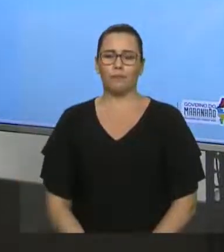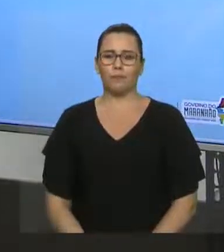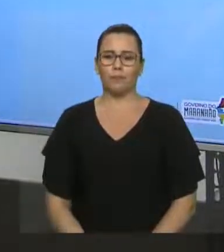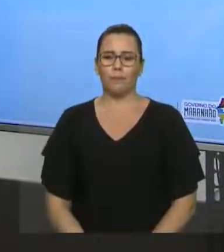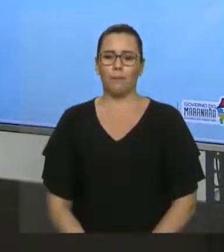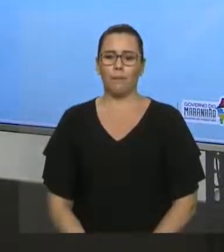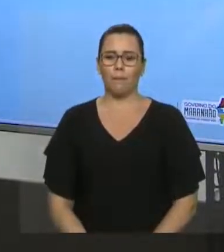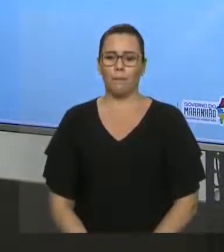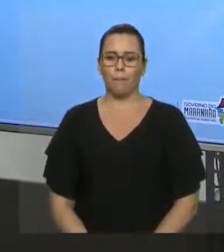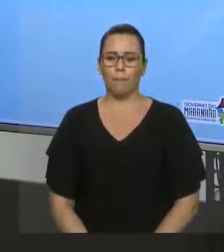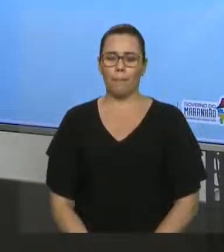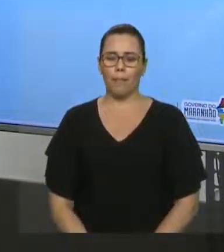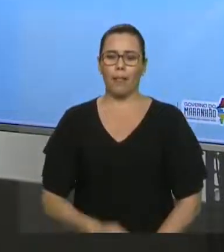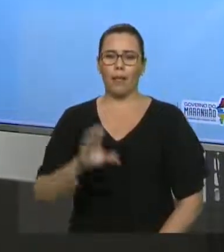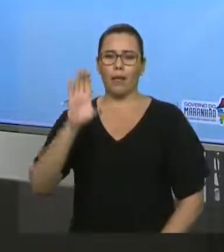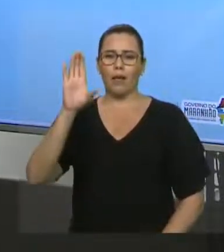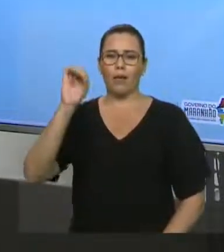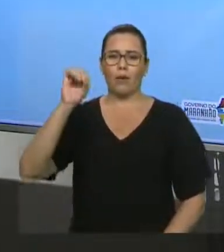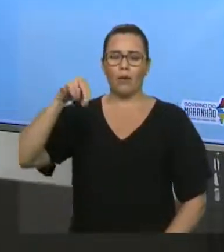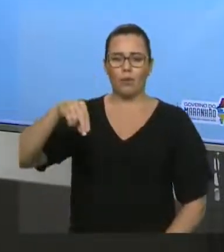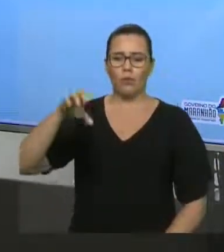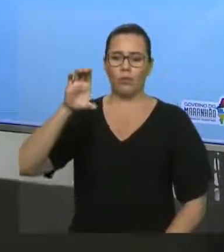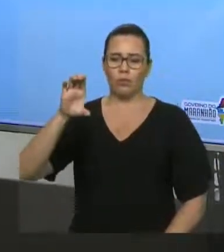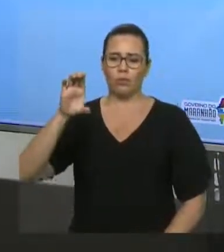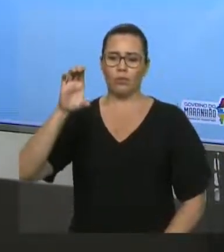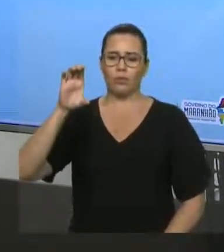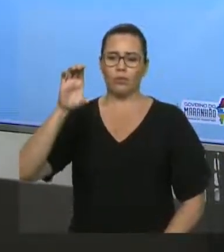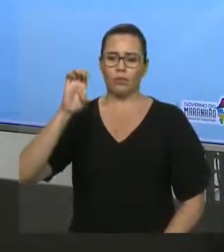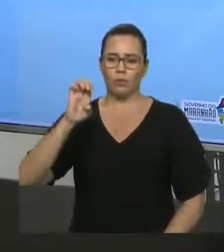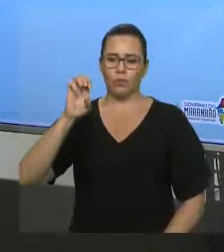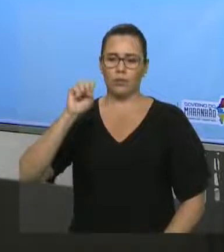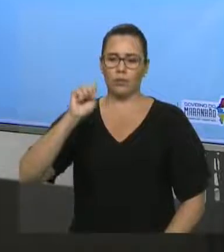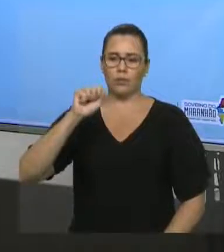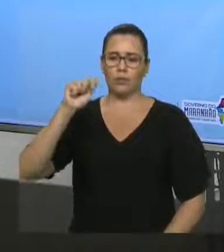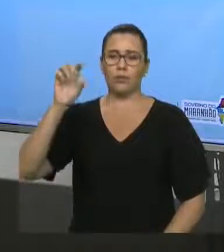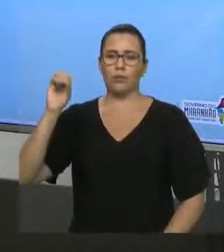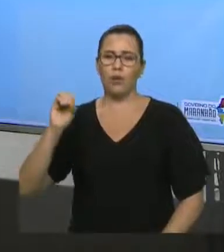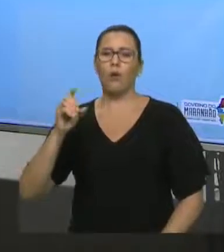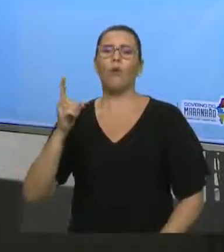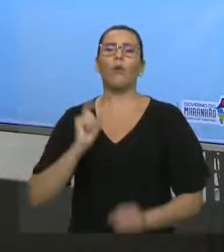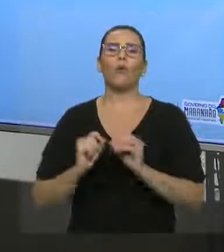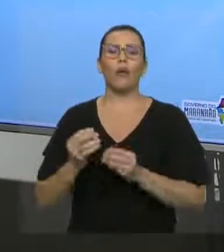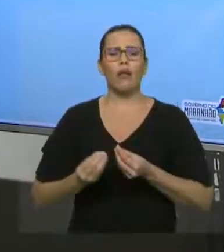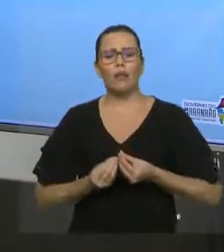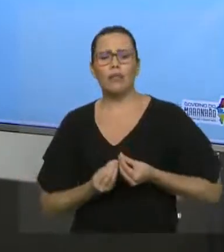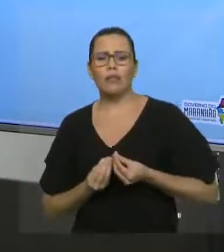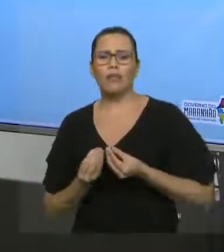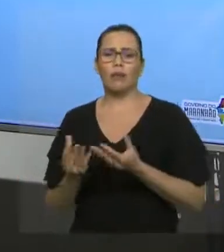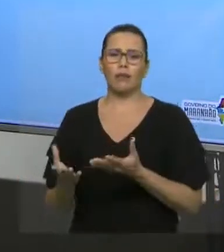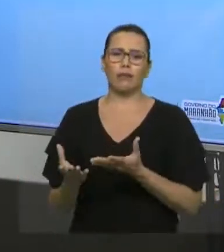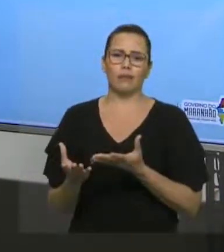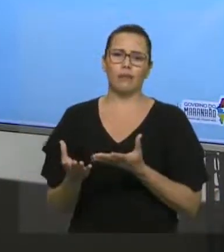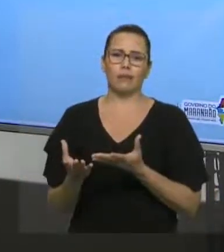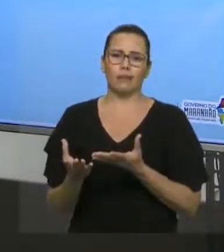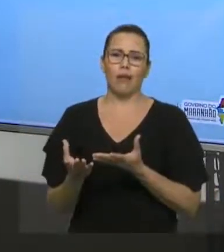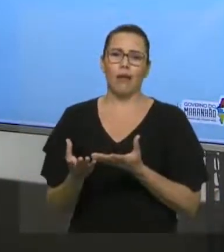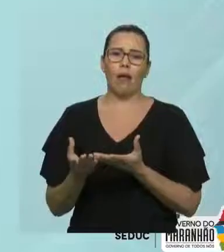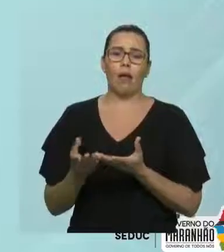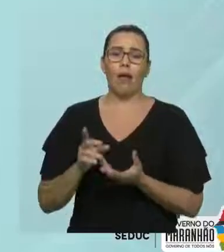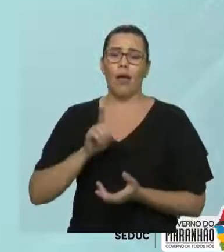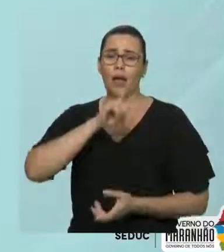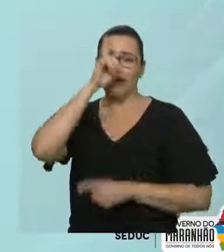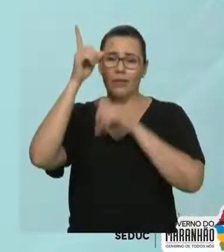Pronto. A ideia de concessão, né? Lembra? Concessão é admitir, conceder, admitir ideias contrárias. Tudo bem?